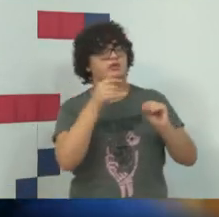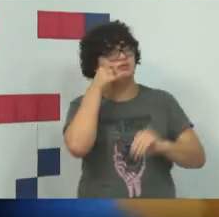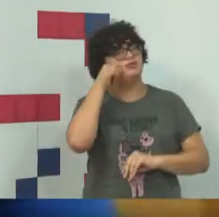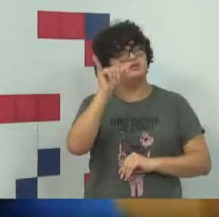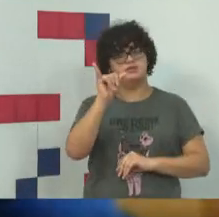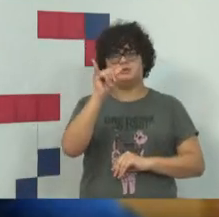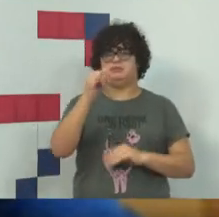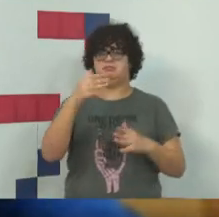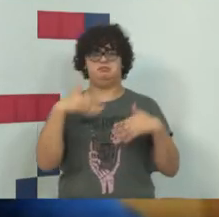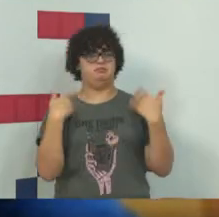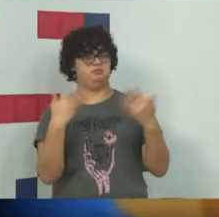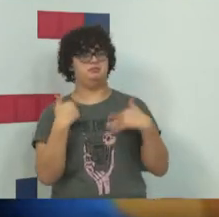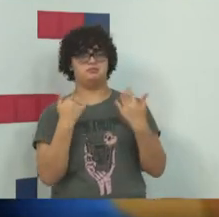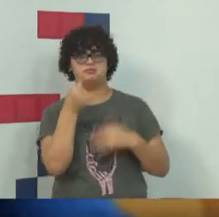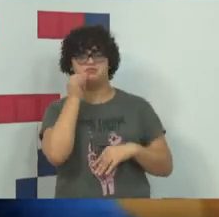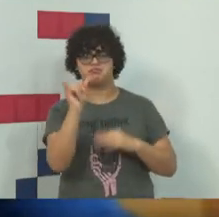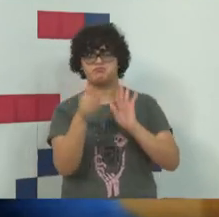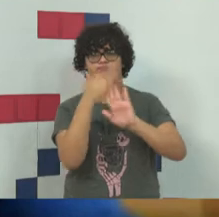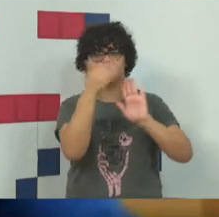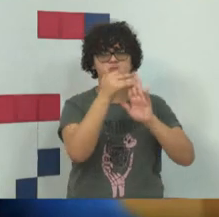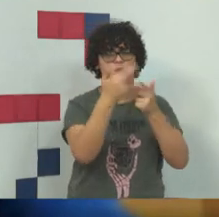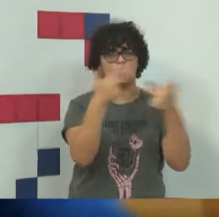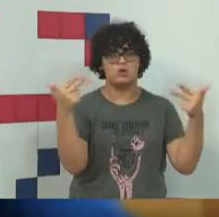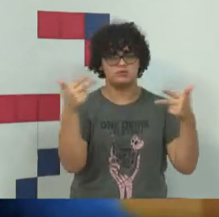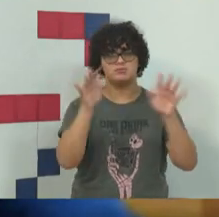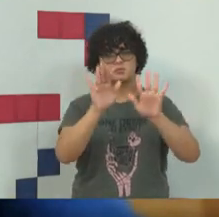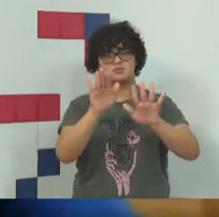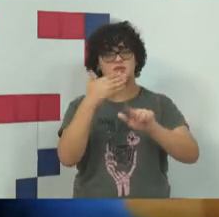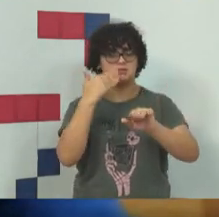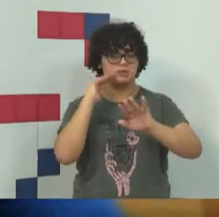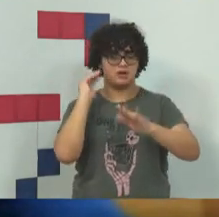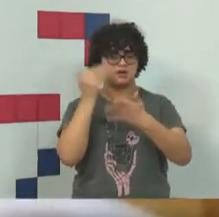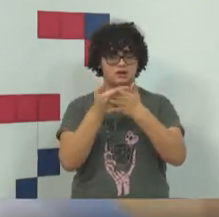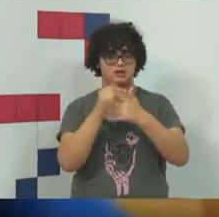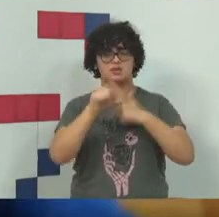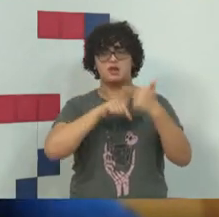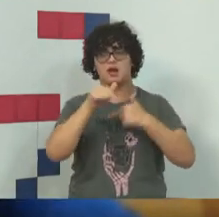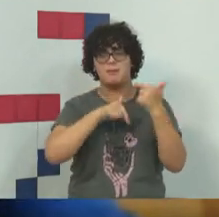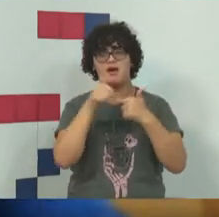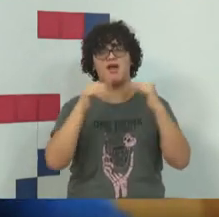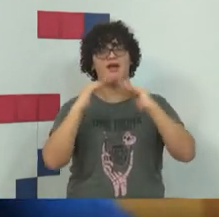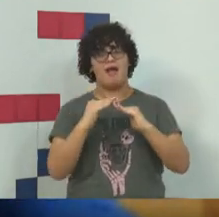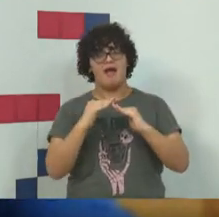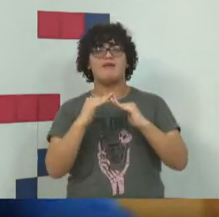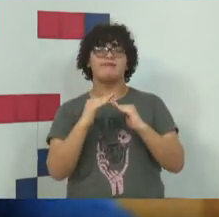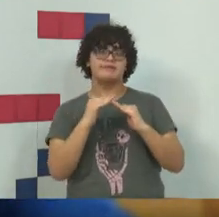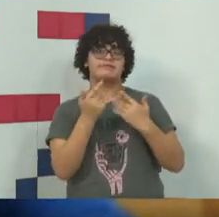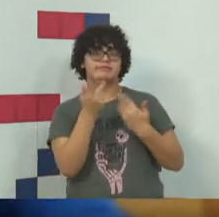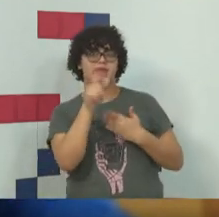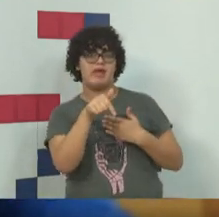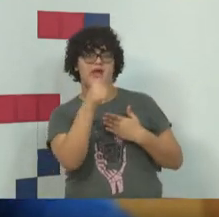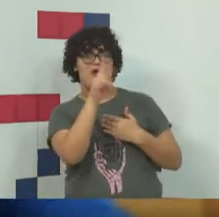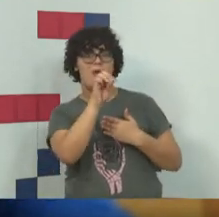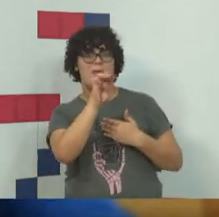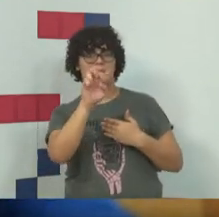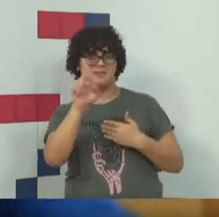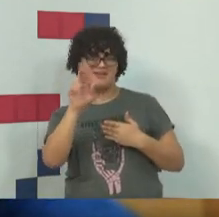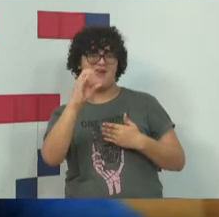Então, eu acredito que, vamos dizer, aquela coisa do trabalhar em casa, do home office,